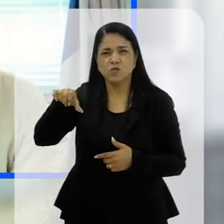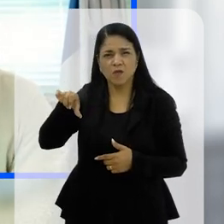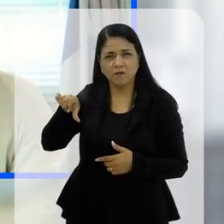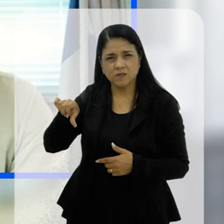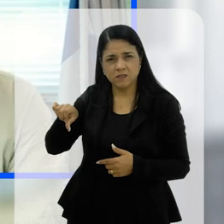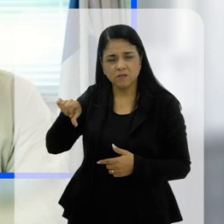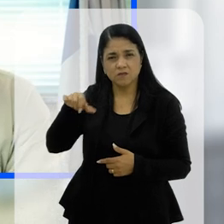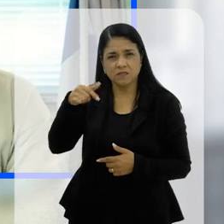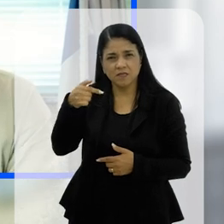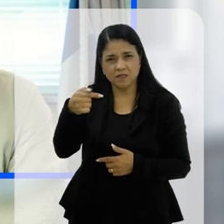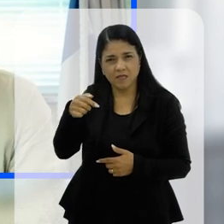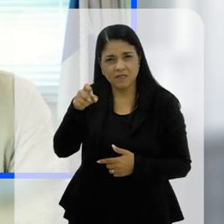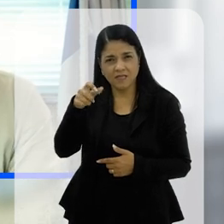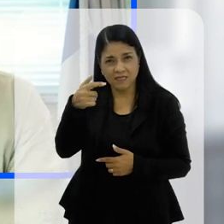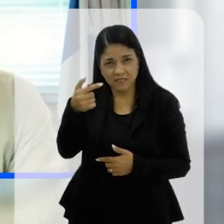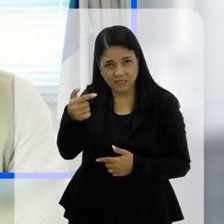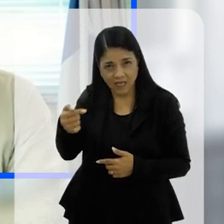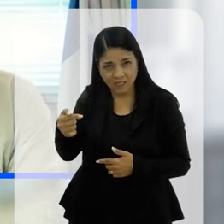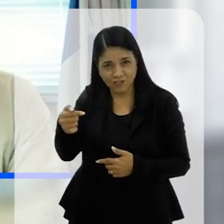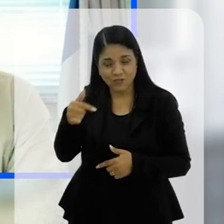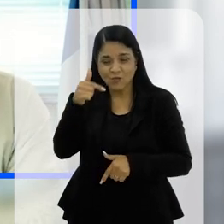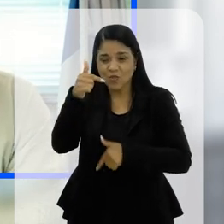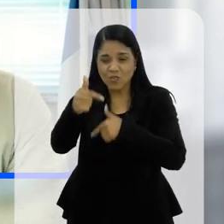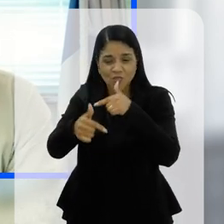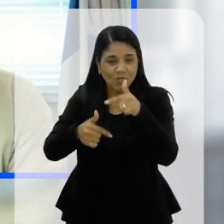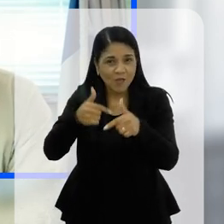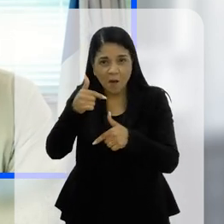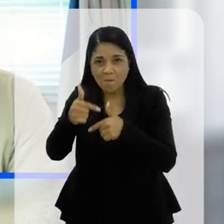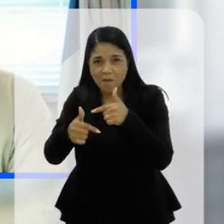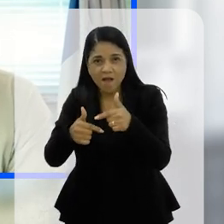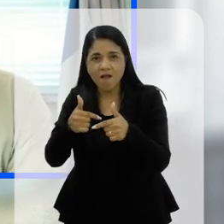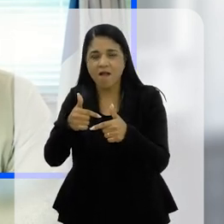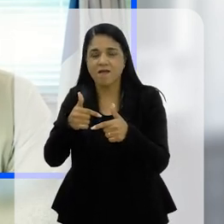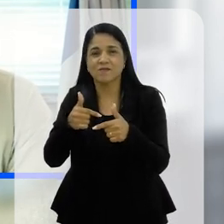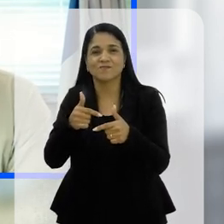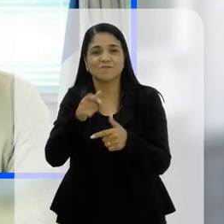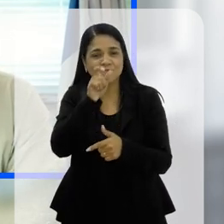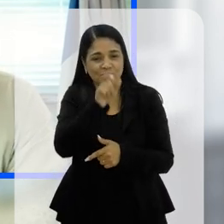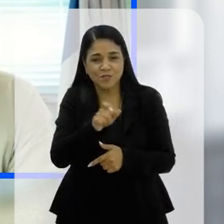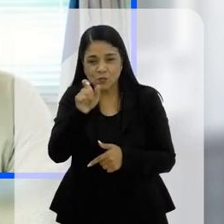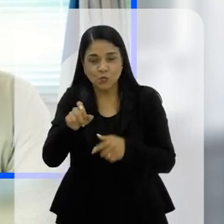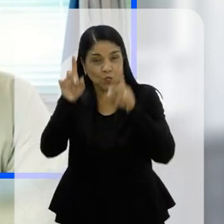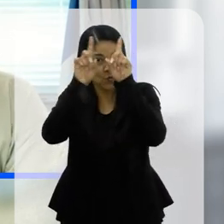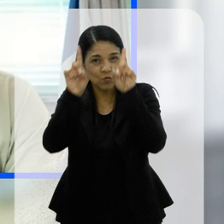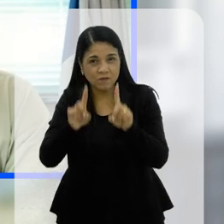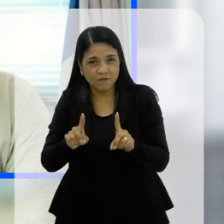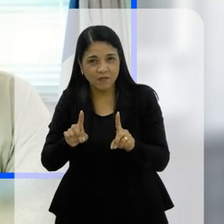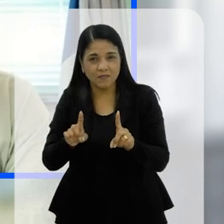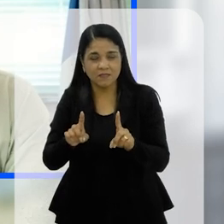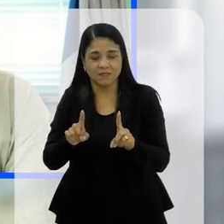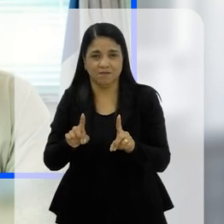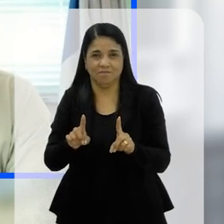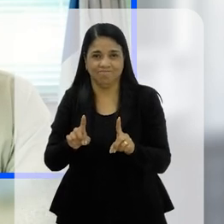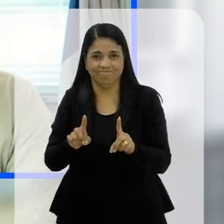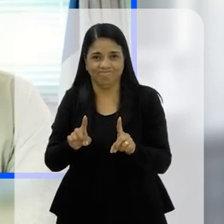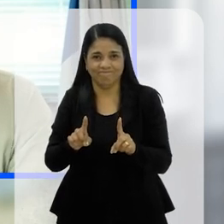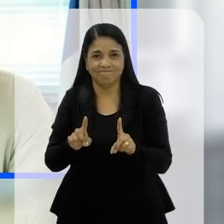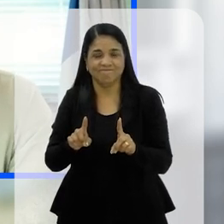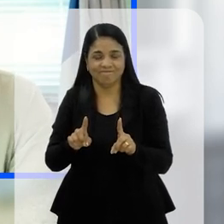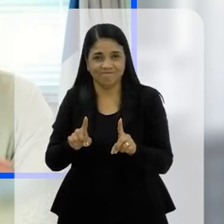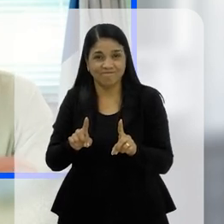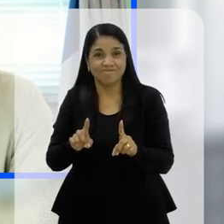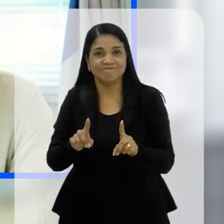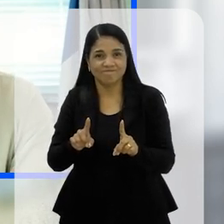1977, na causa das pessoas com deficiência, entre os